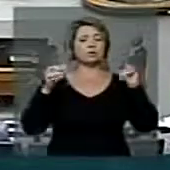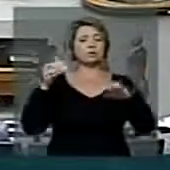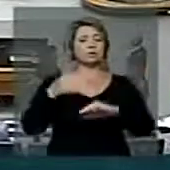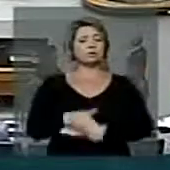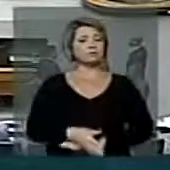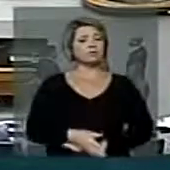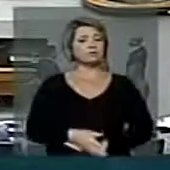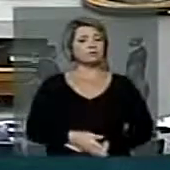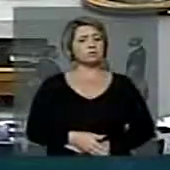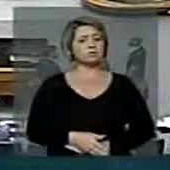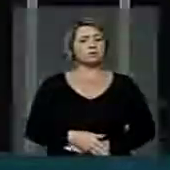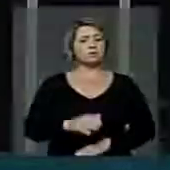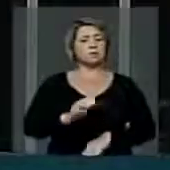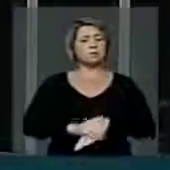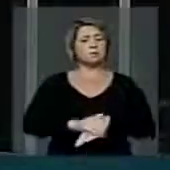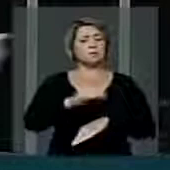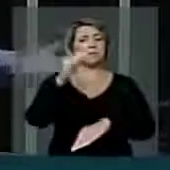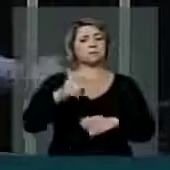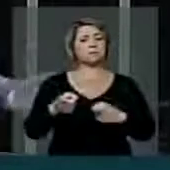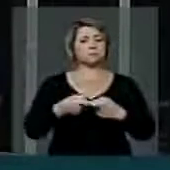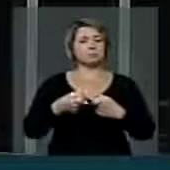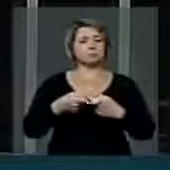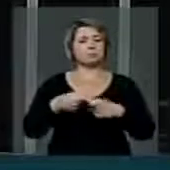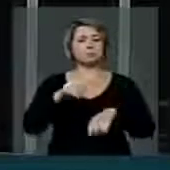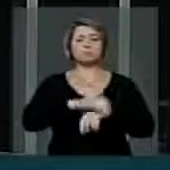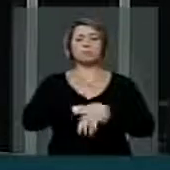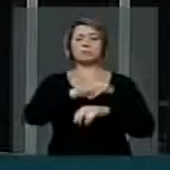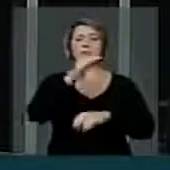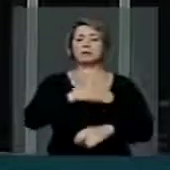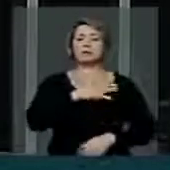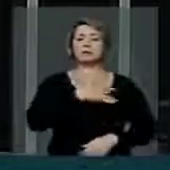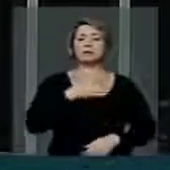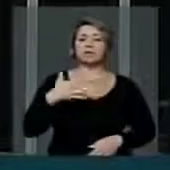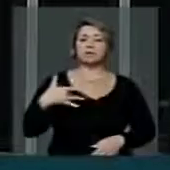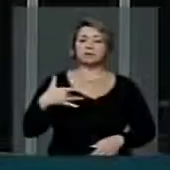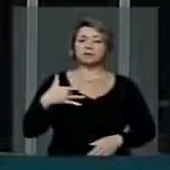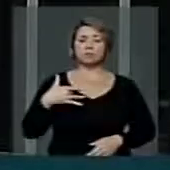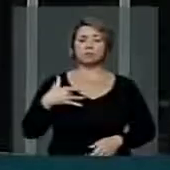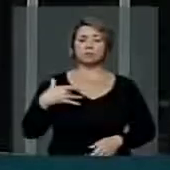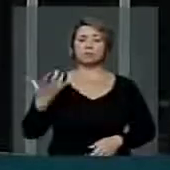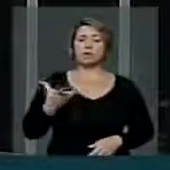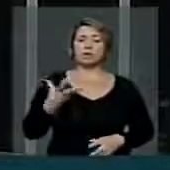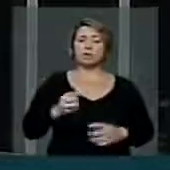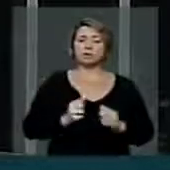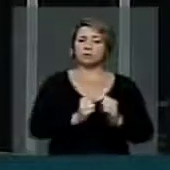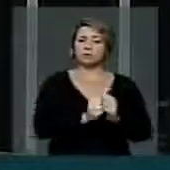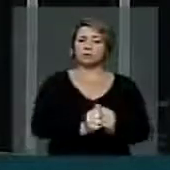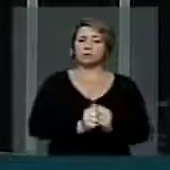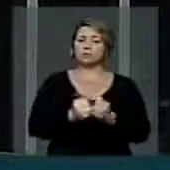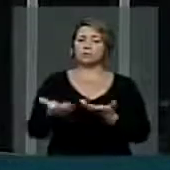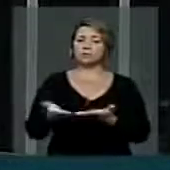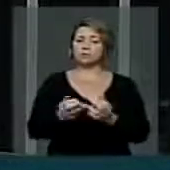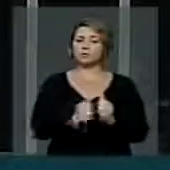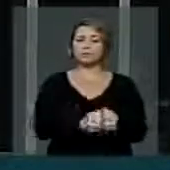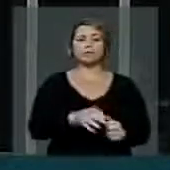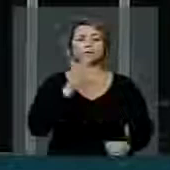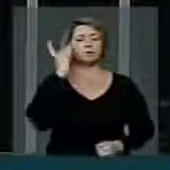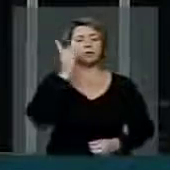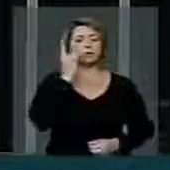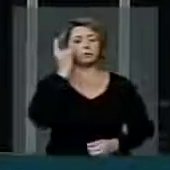que é exatamente o Mais Médico e Mais Saúde, eu quero aqui me somar ao pronunciamento feito pelo